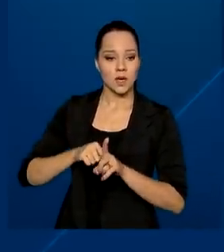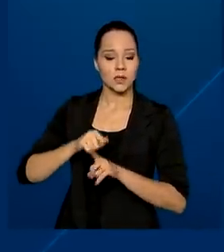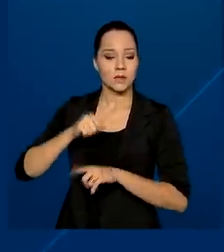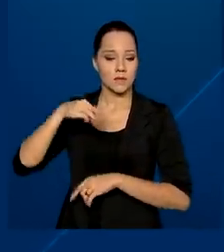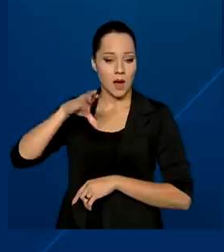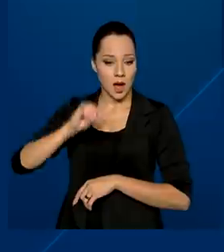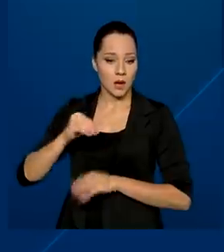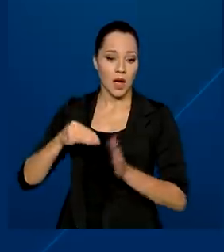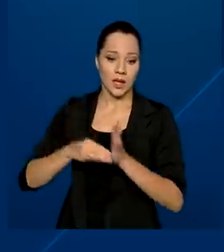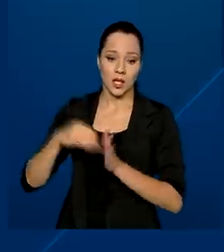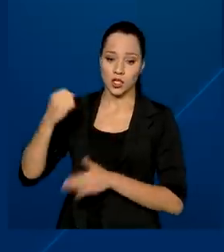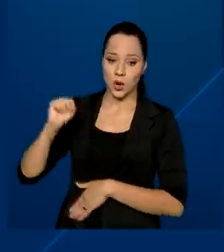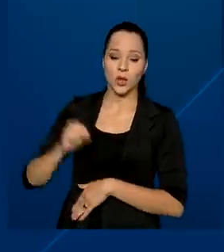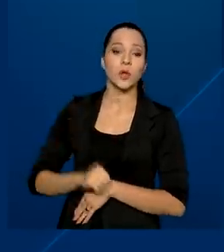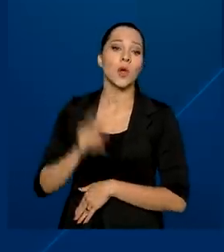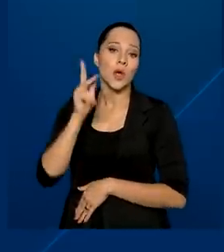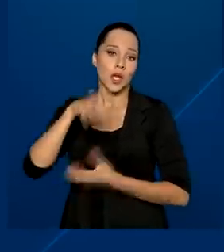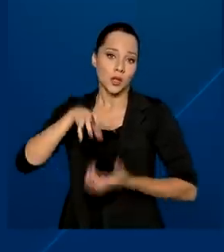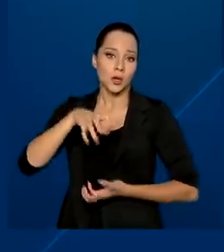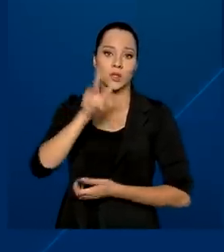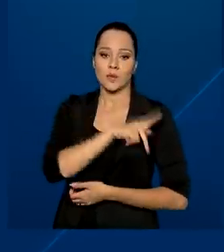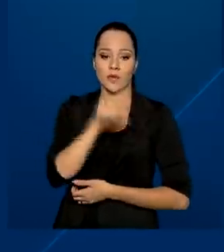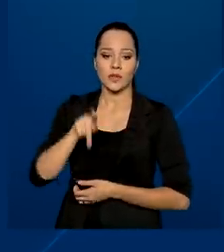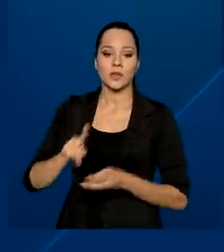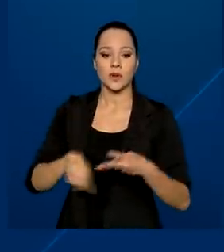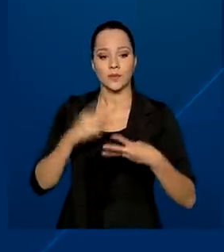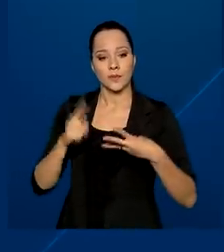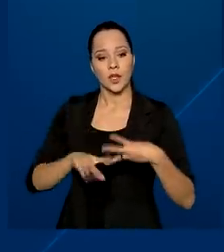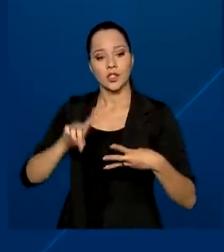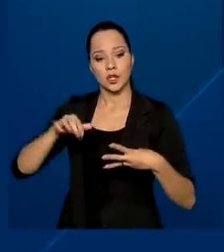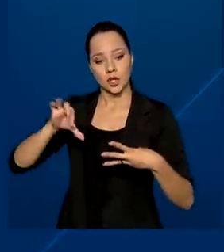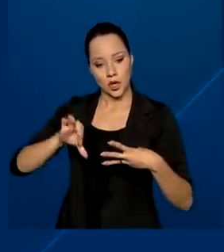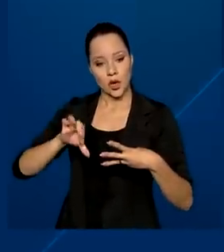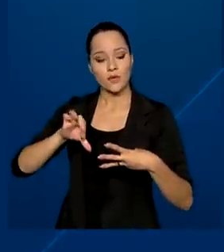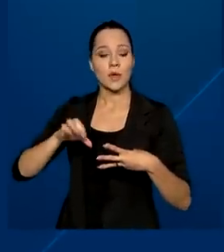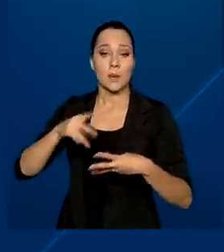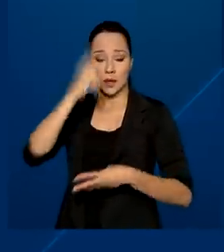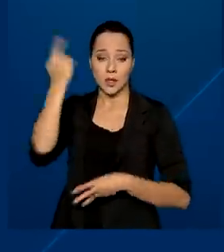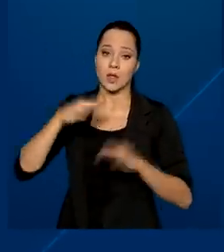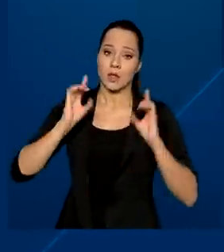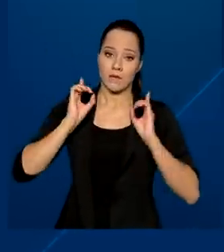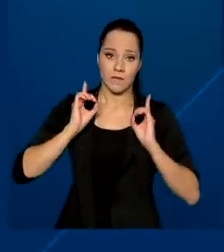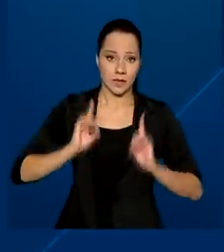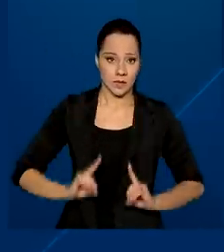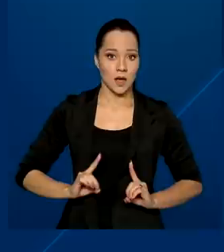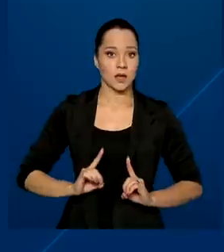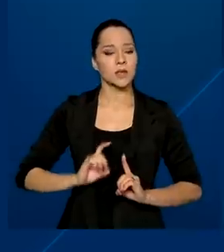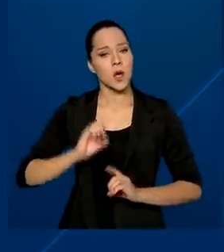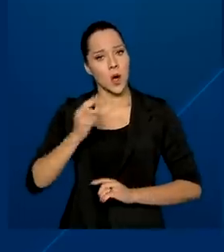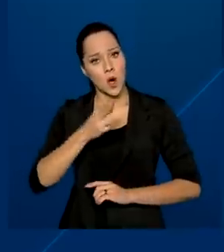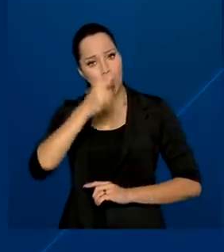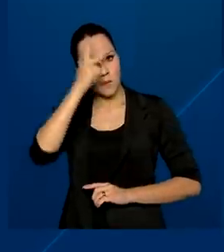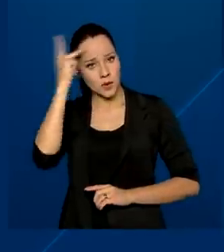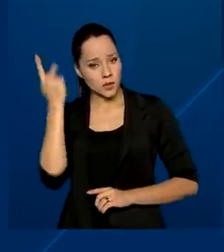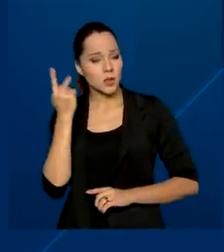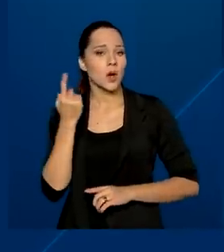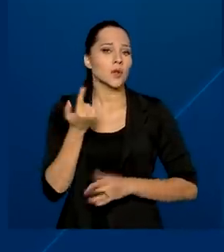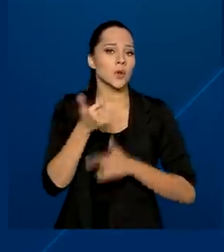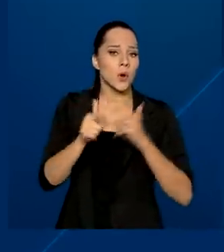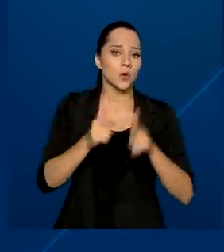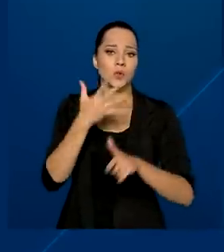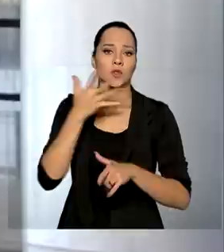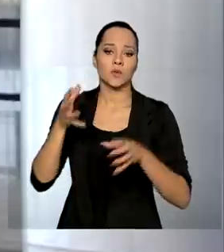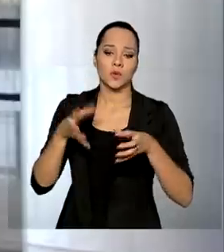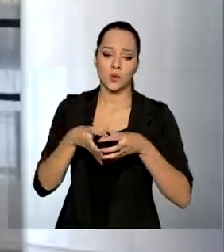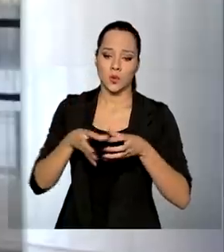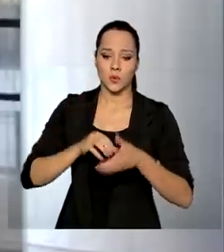será a vez de idosos e professores. E de 9 de junho a 9 de julho, para portadores de doenças crônicas, pessoas com deficiência, entre outros